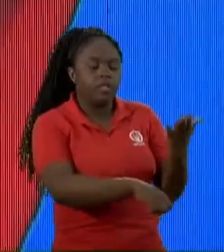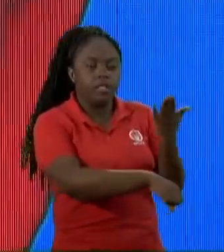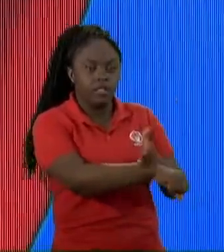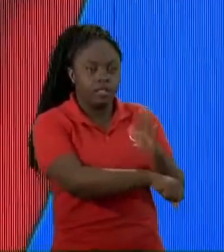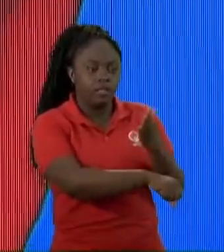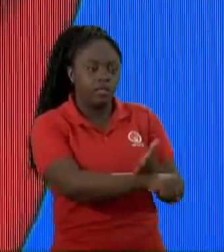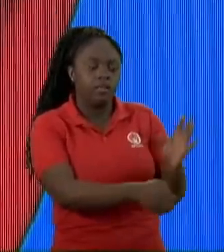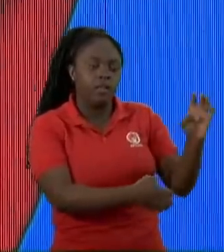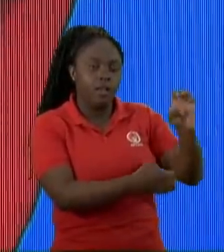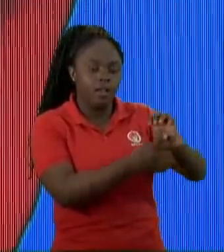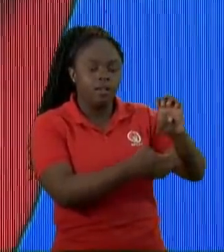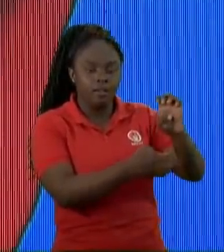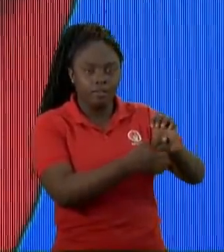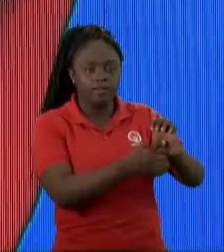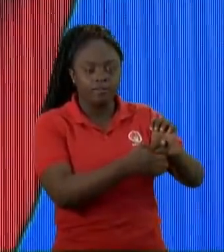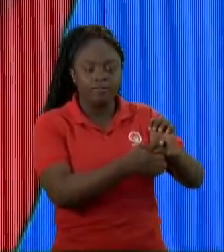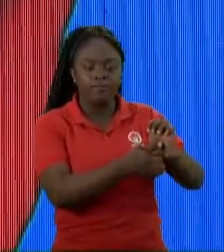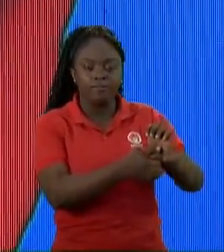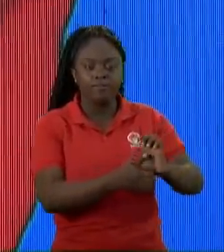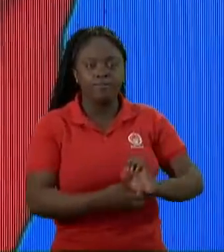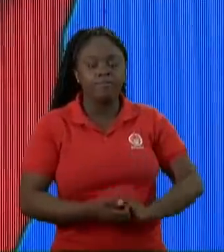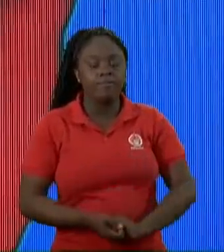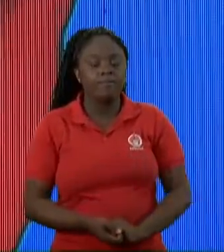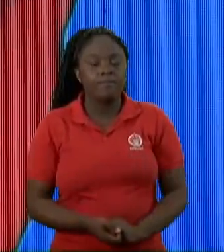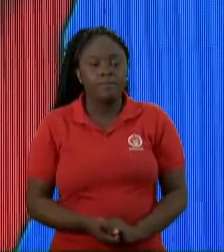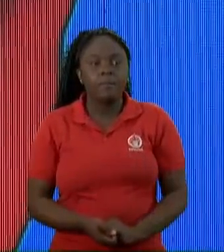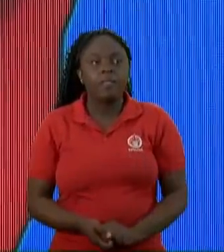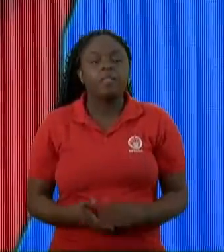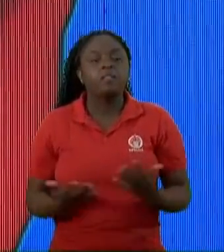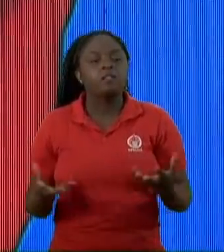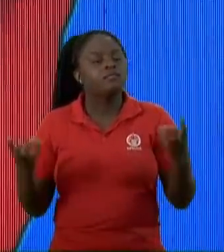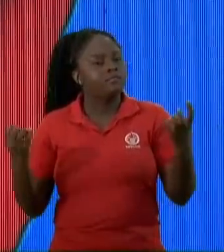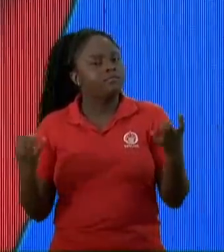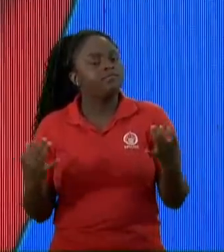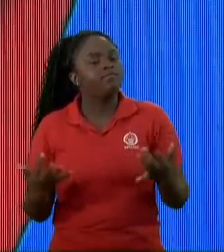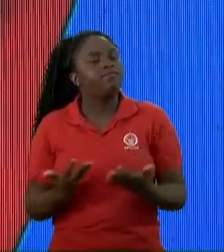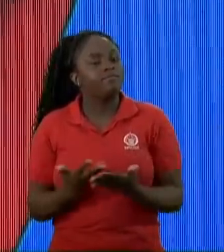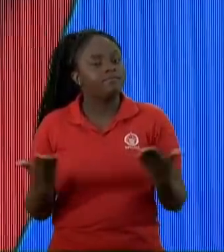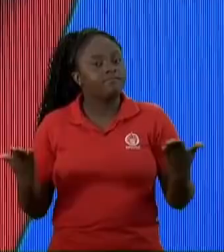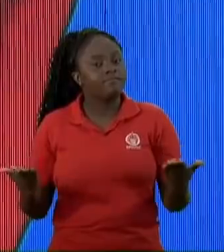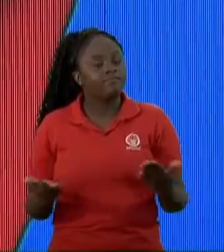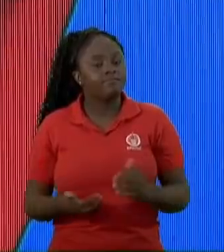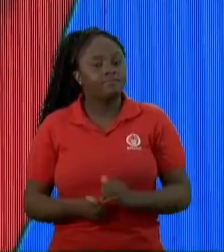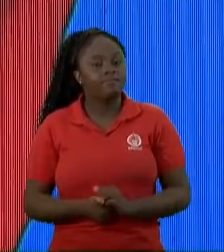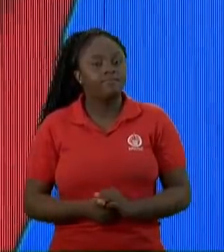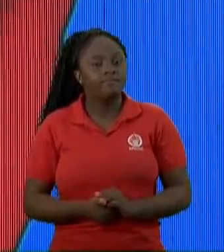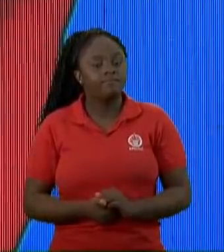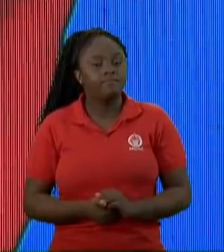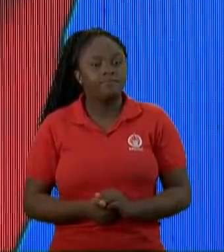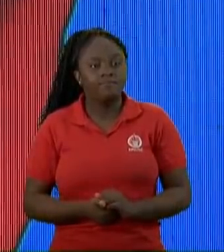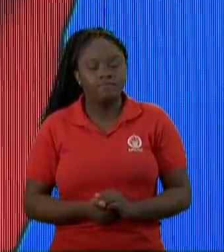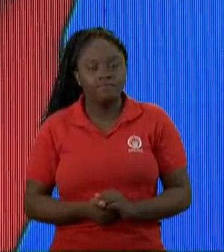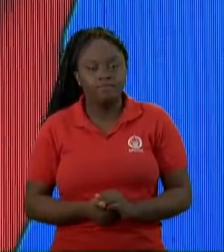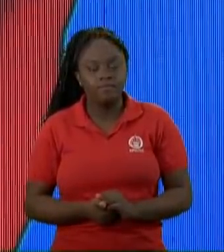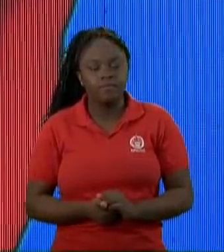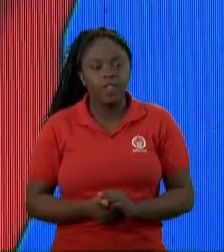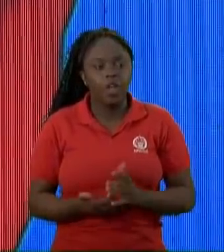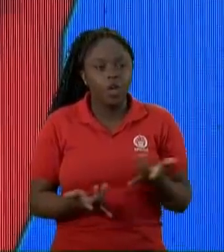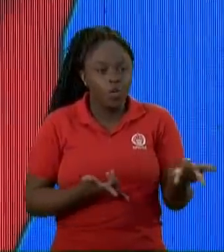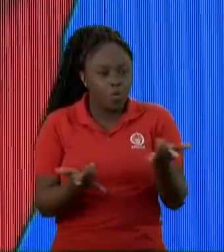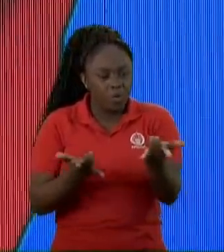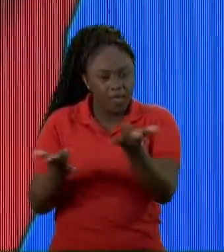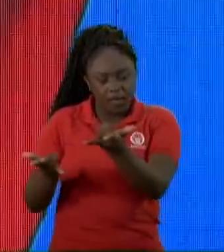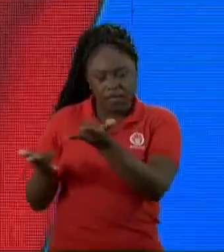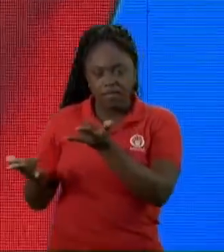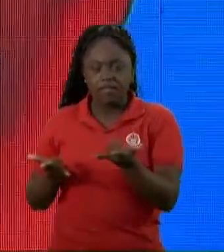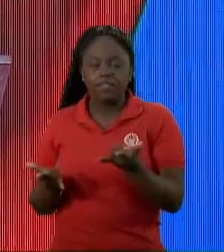Eliseu Deixa eu dizer uma coisa pra vocês aqui O Batman O Homem-Aranha E o